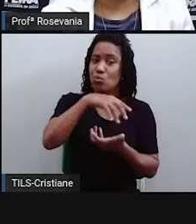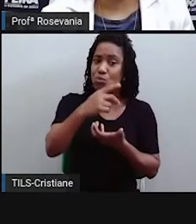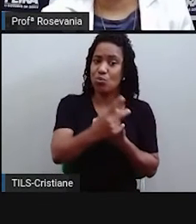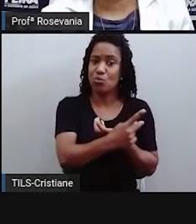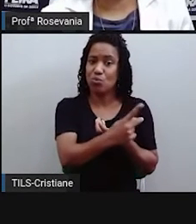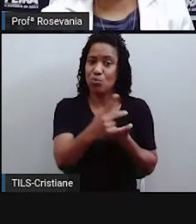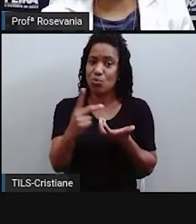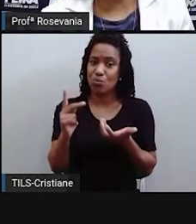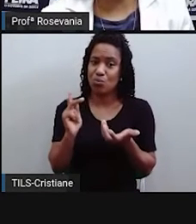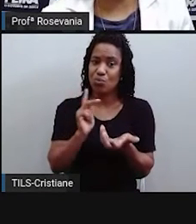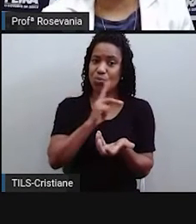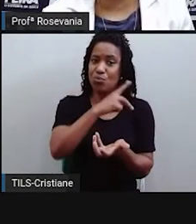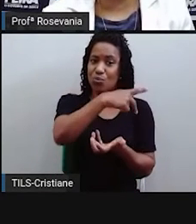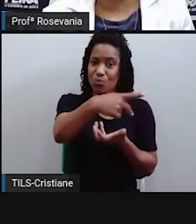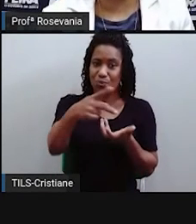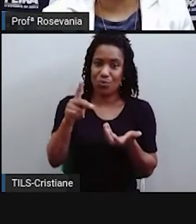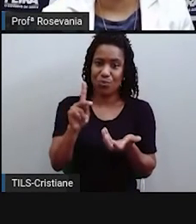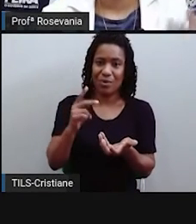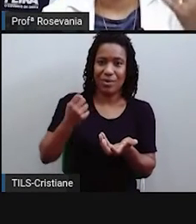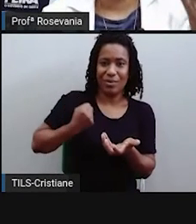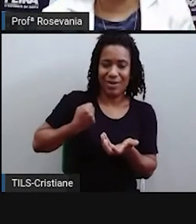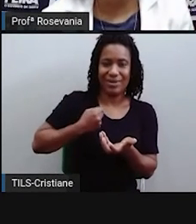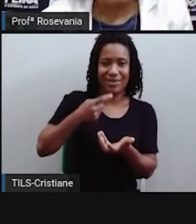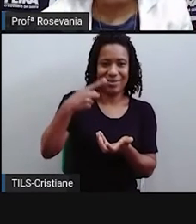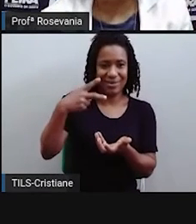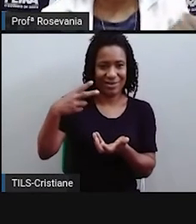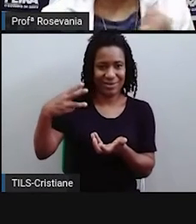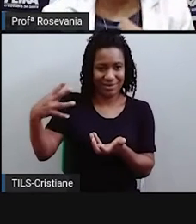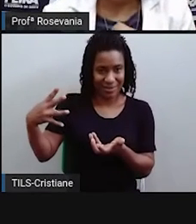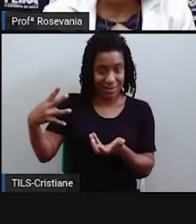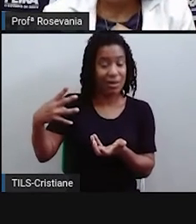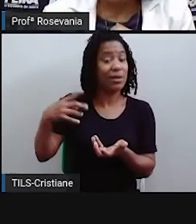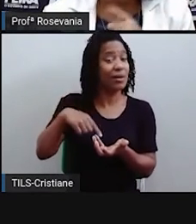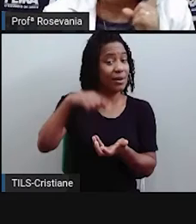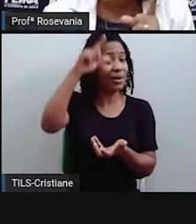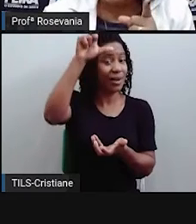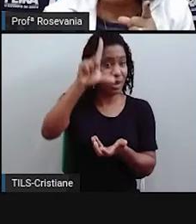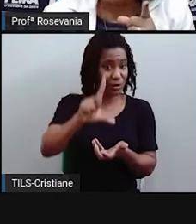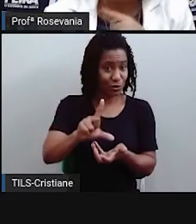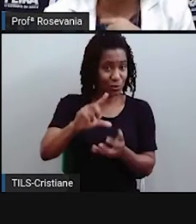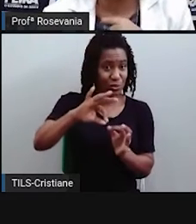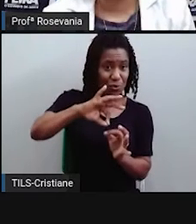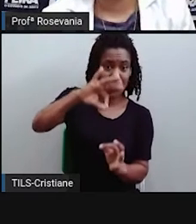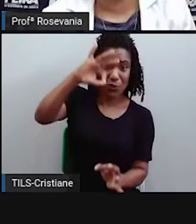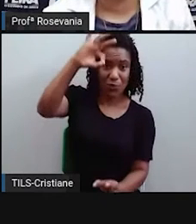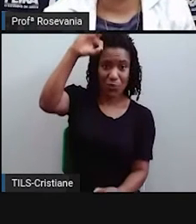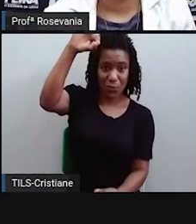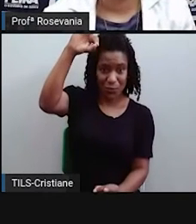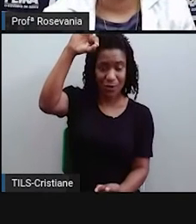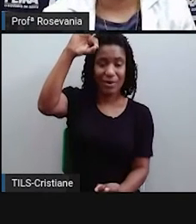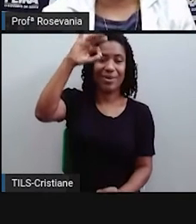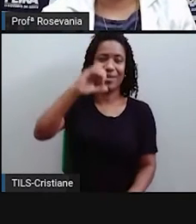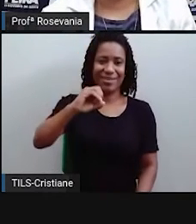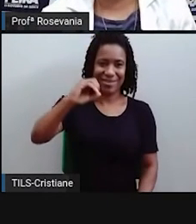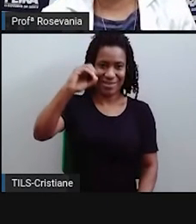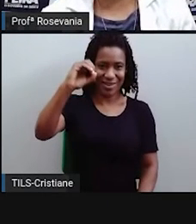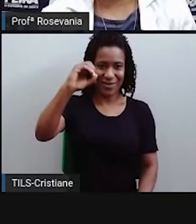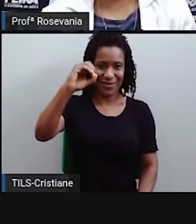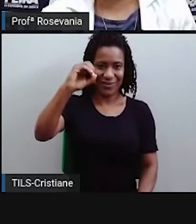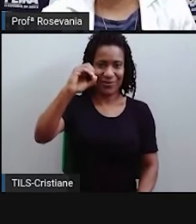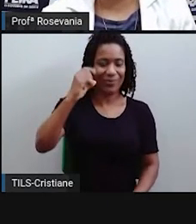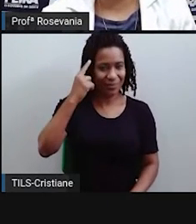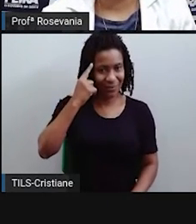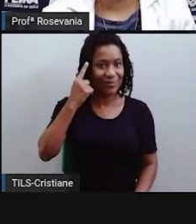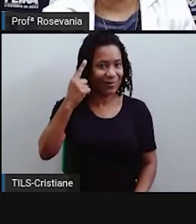latitudes são as linhas numeradas em graus. Pegaram essa dica que a Prodeu para vocês? três, então,